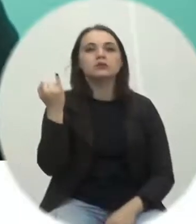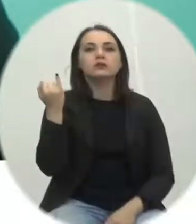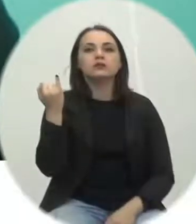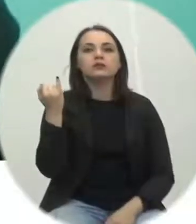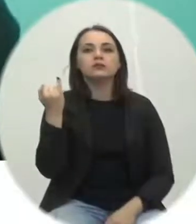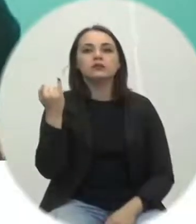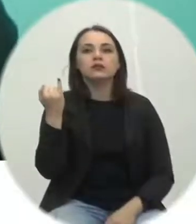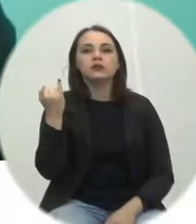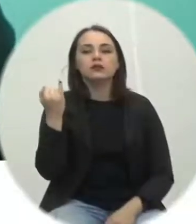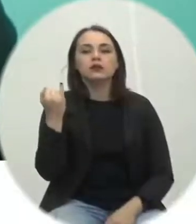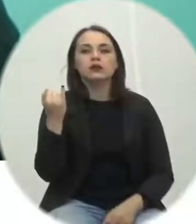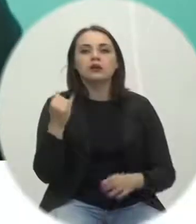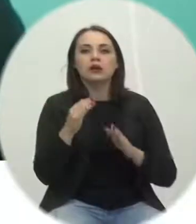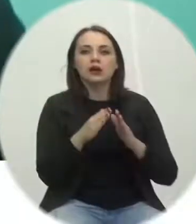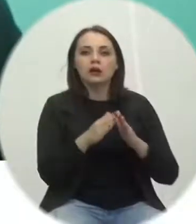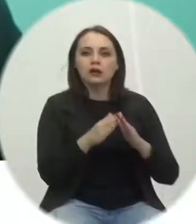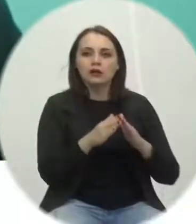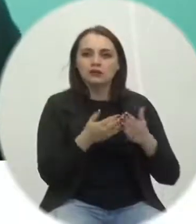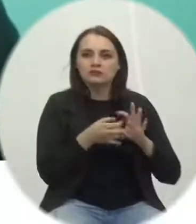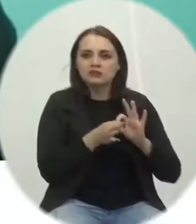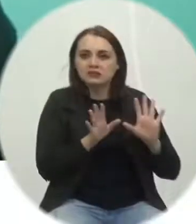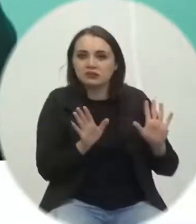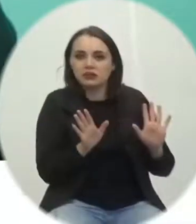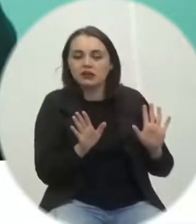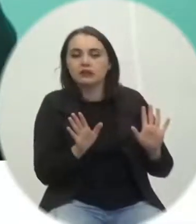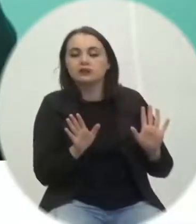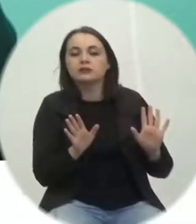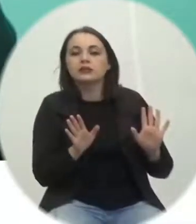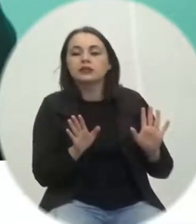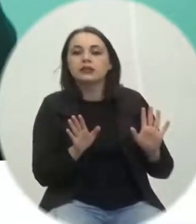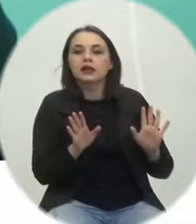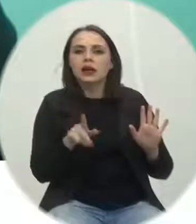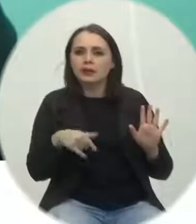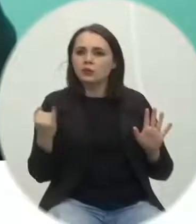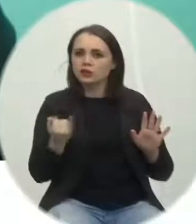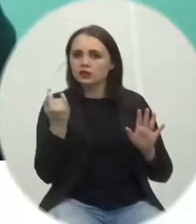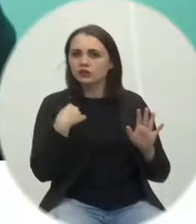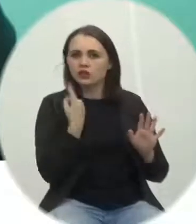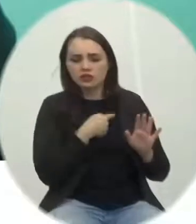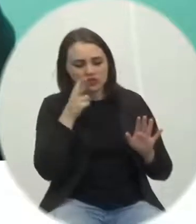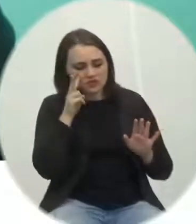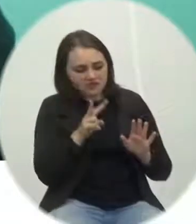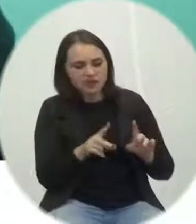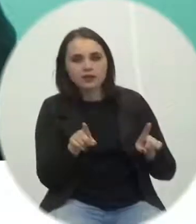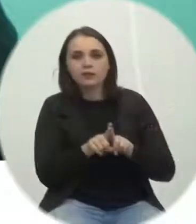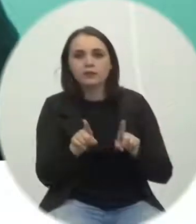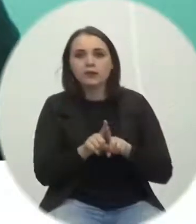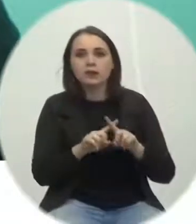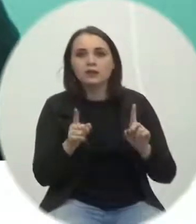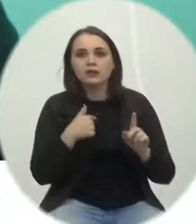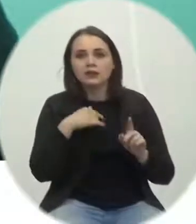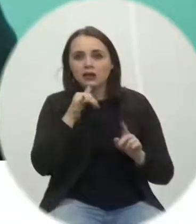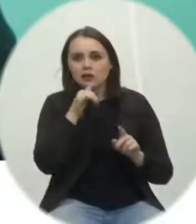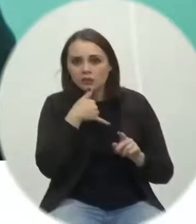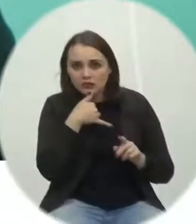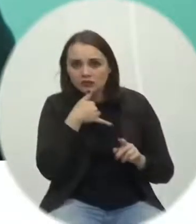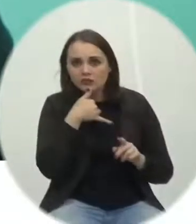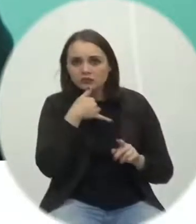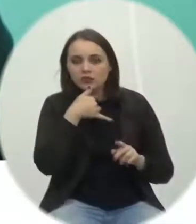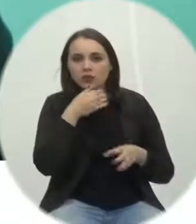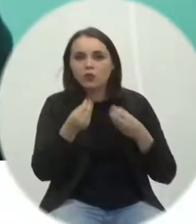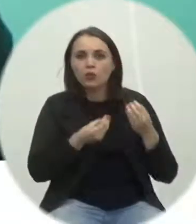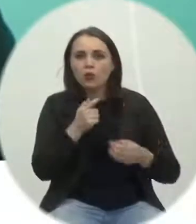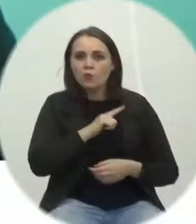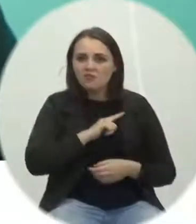dispensa de licitação é importante a gente estar acompanhando mesmo mas é destacando também lamentando a postura do governo do estado